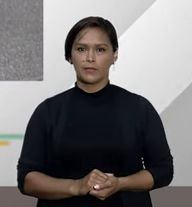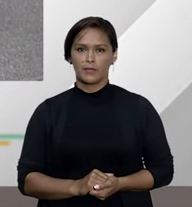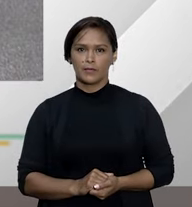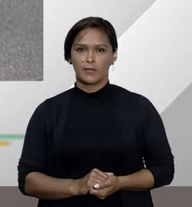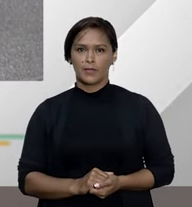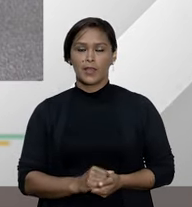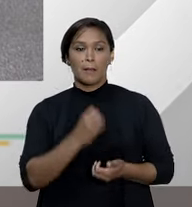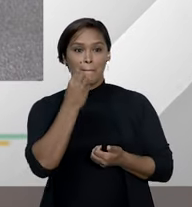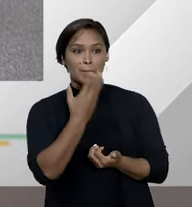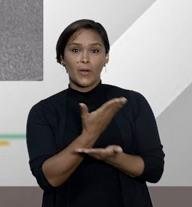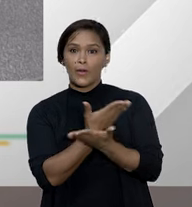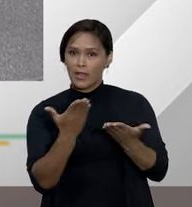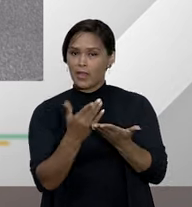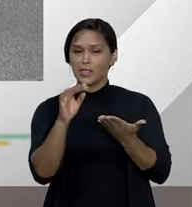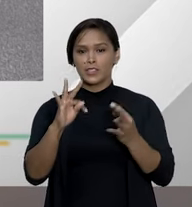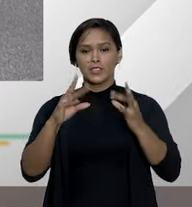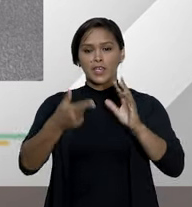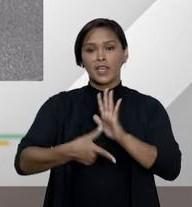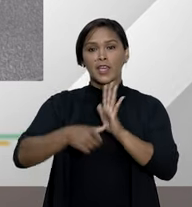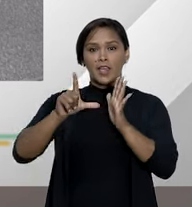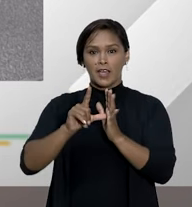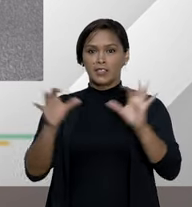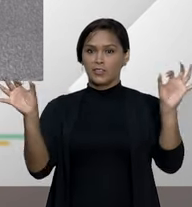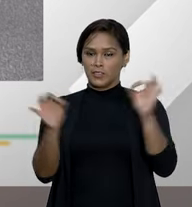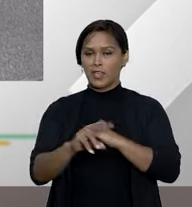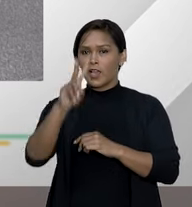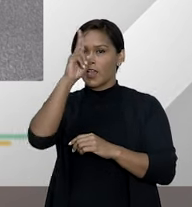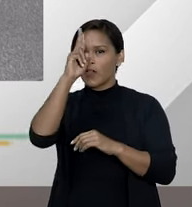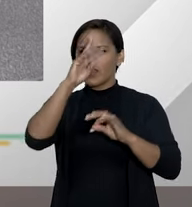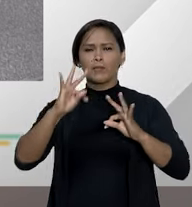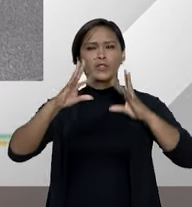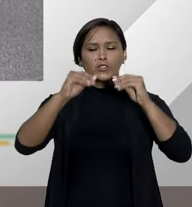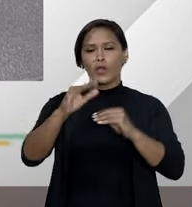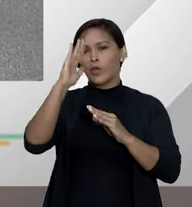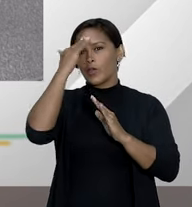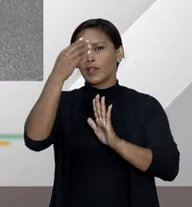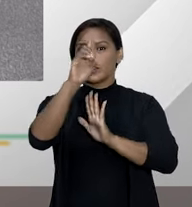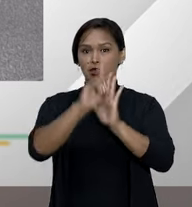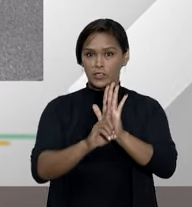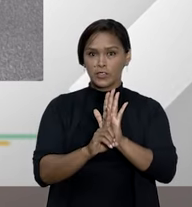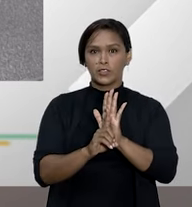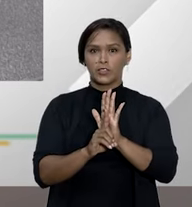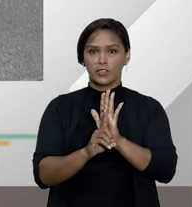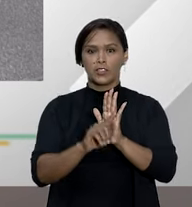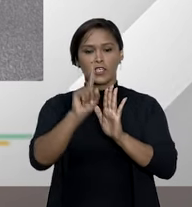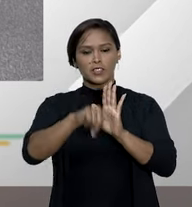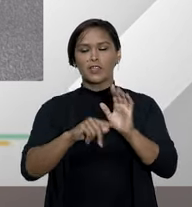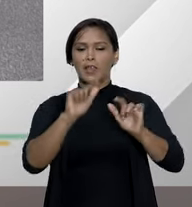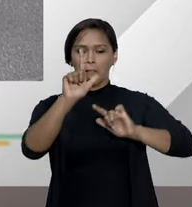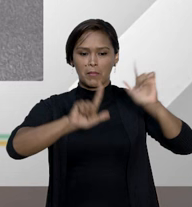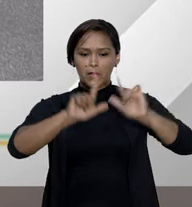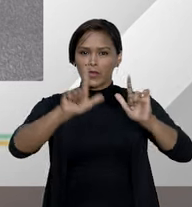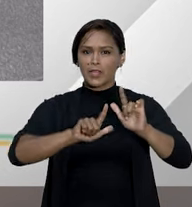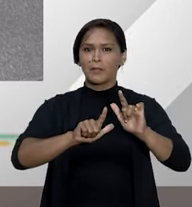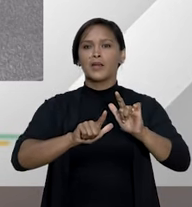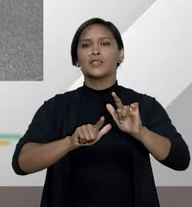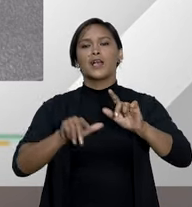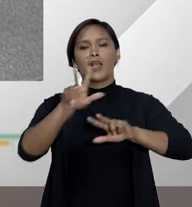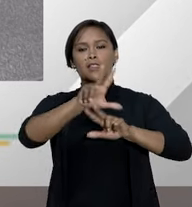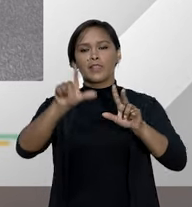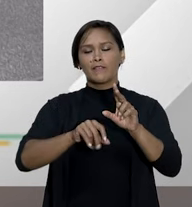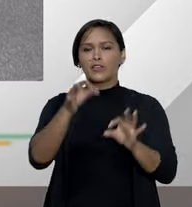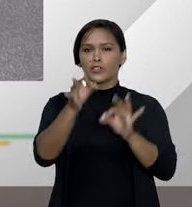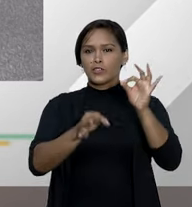bem é isso pessoal antes de encerrar eu lembro a você que o Entender Direito está na programação da TV Justiça